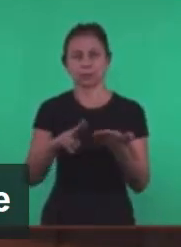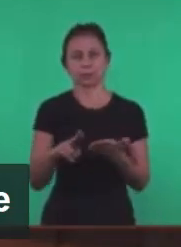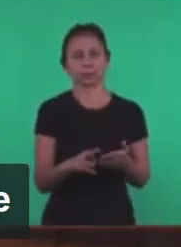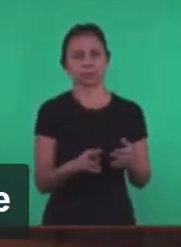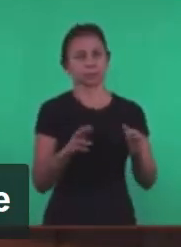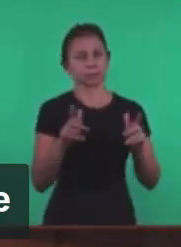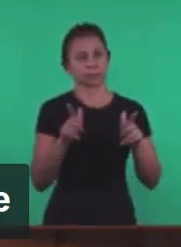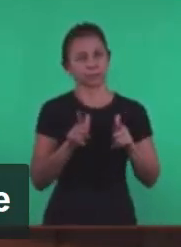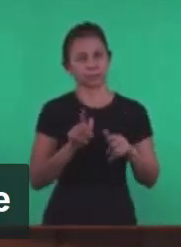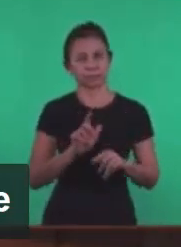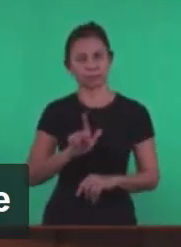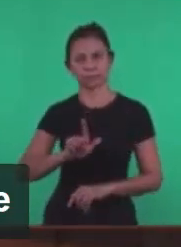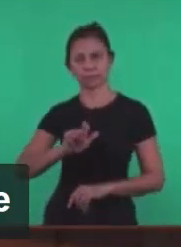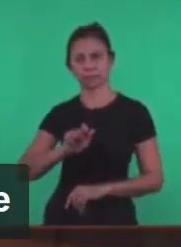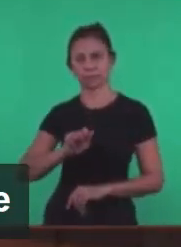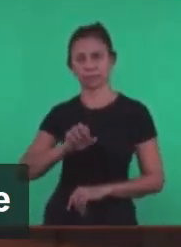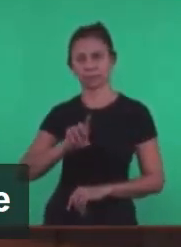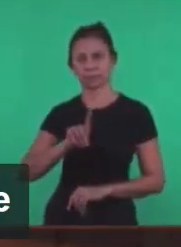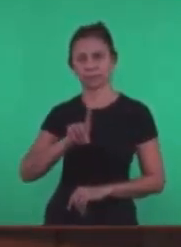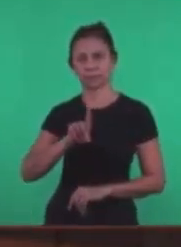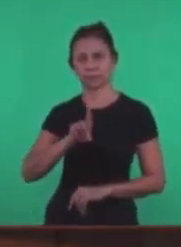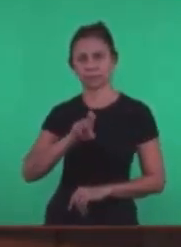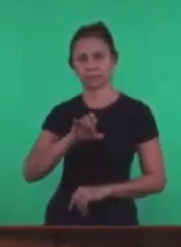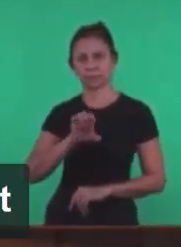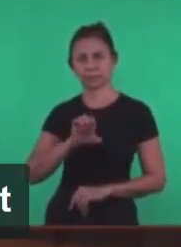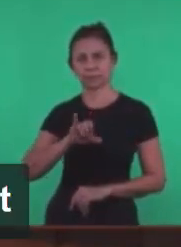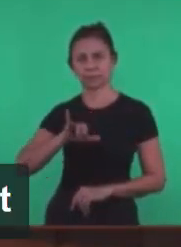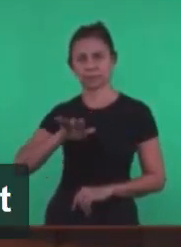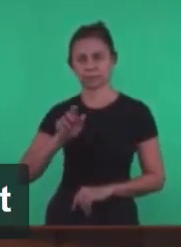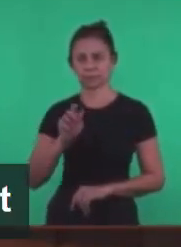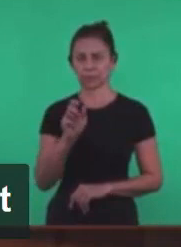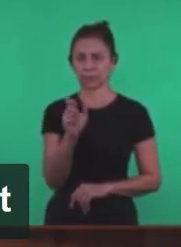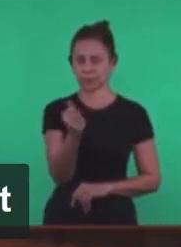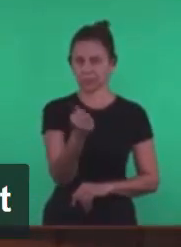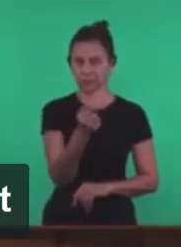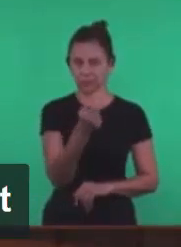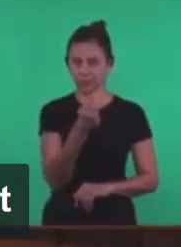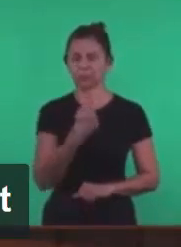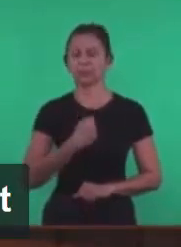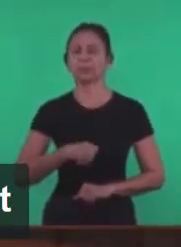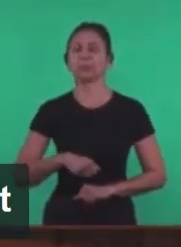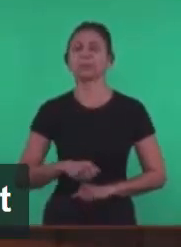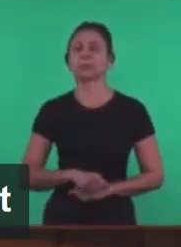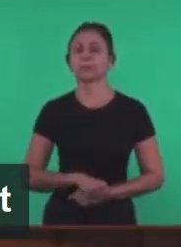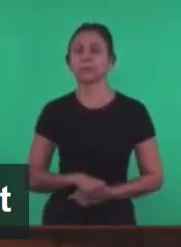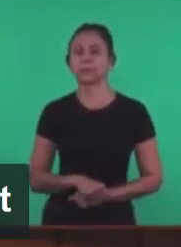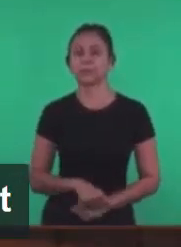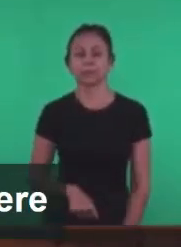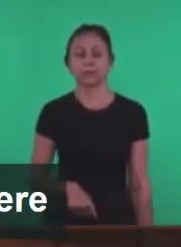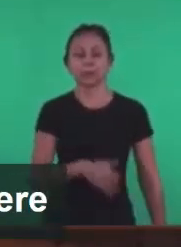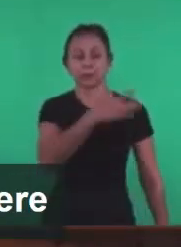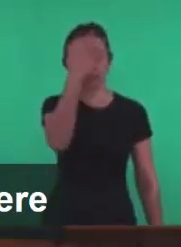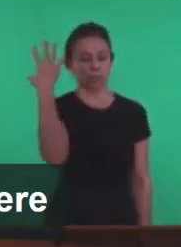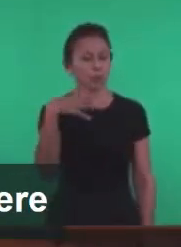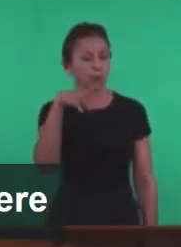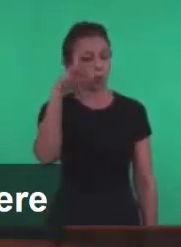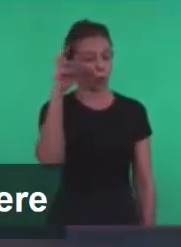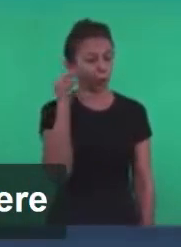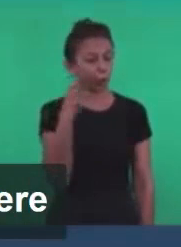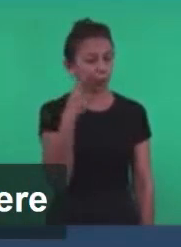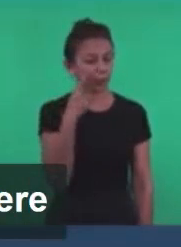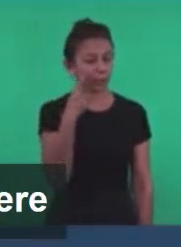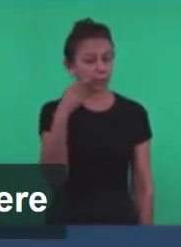3 Versículo 22 O último versículo Quem tem ouvidos Ouça O que o Espírito Diz às